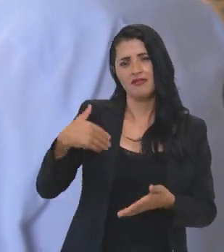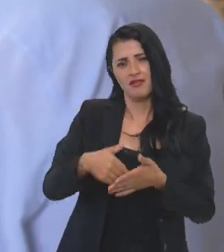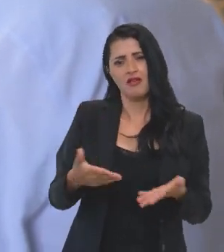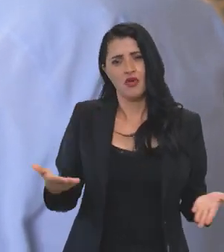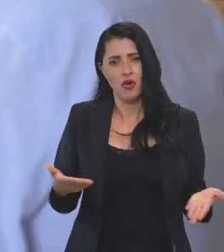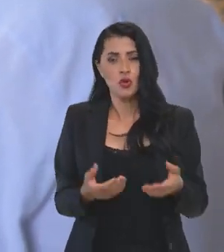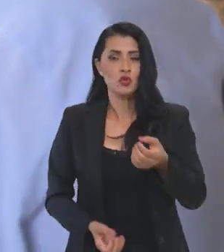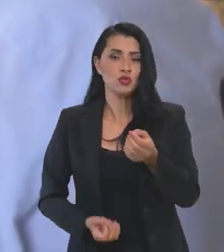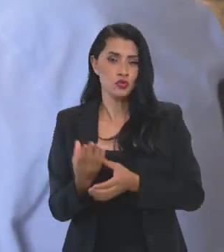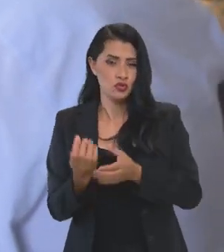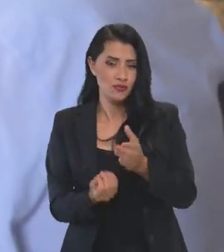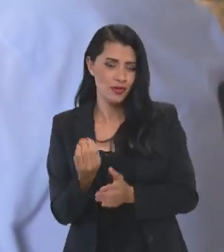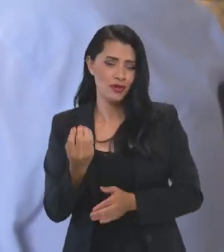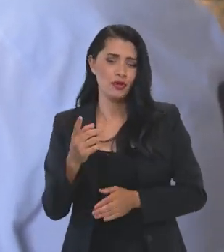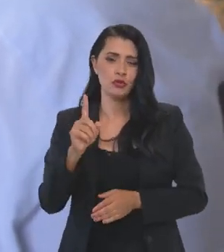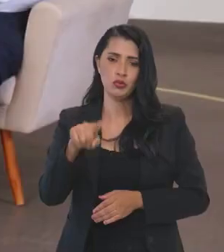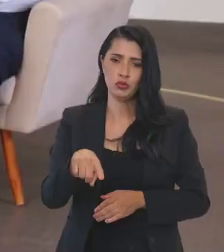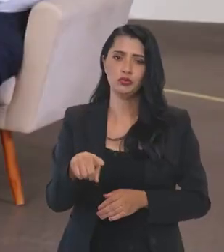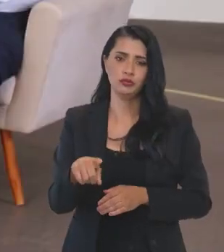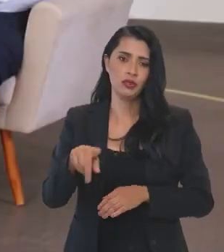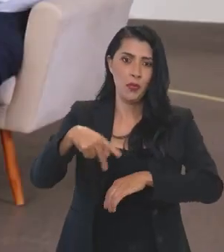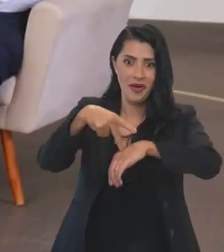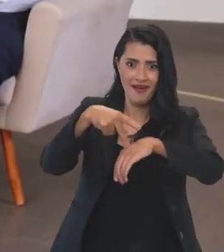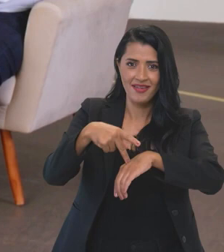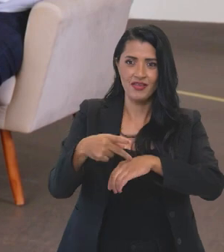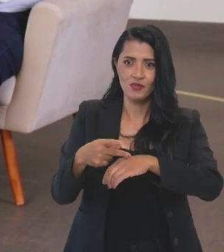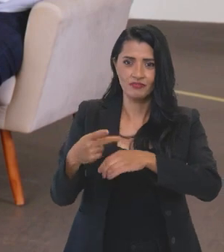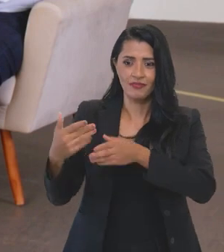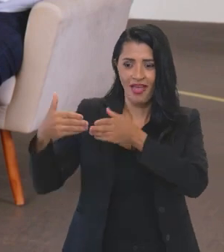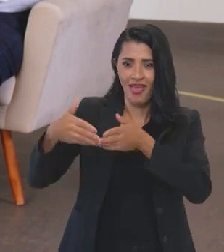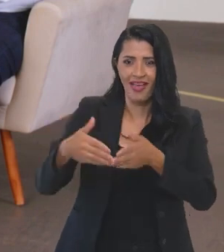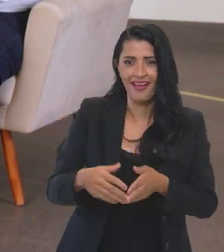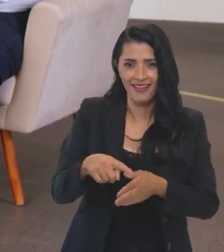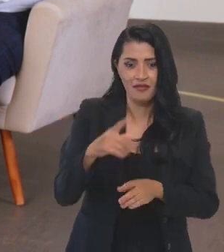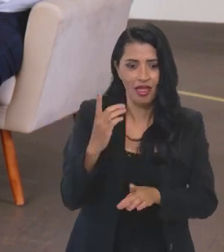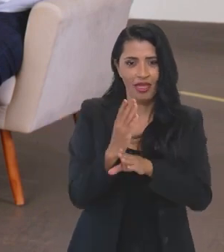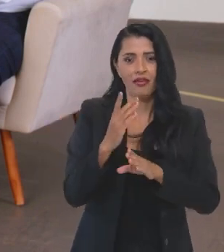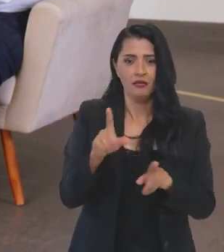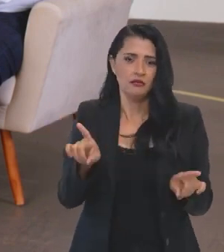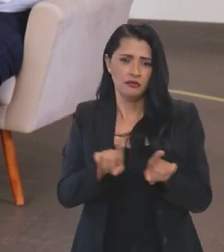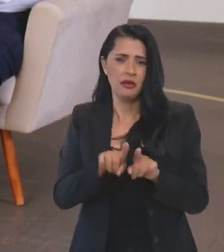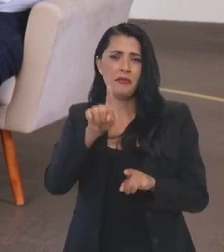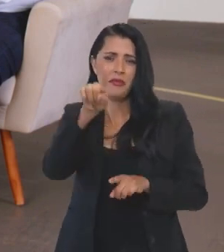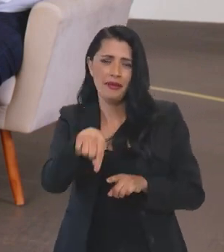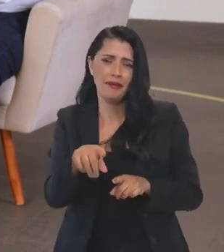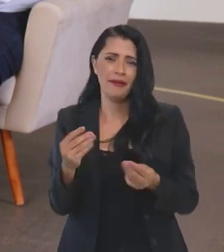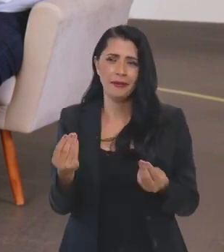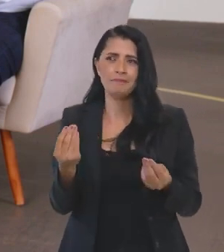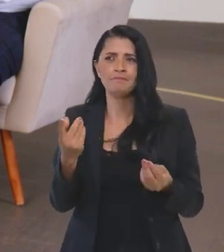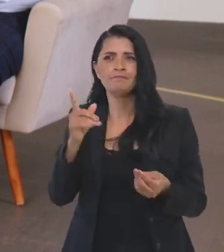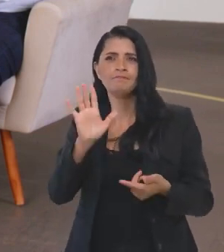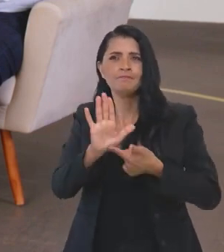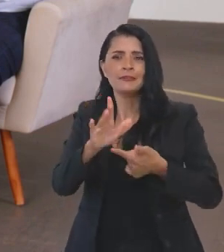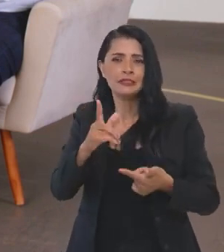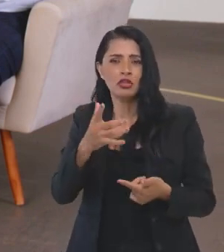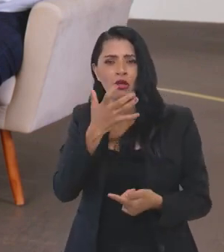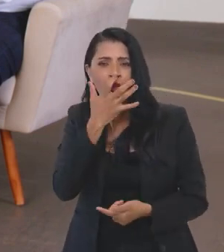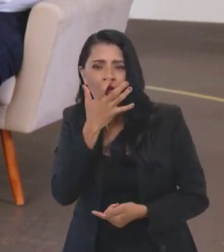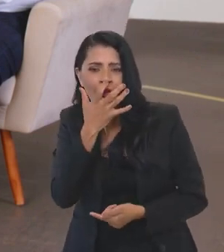próprio surgimento, digamos assim, do país, mas sempre tem colocado a situação só de